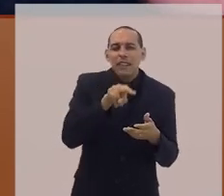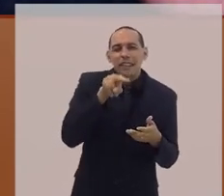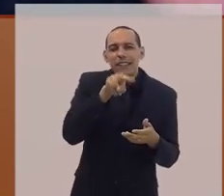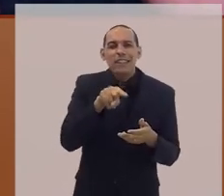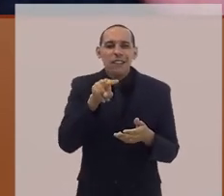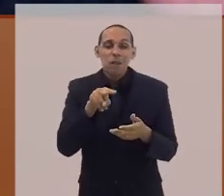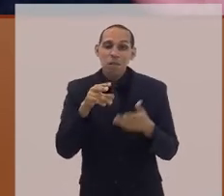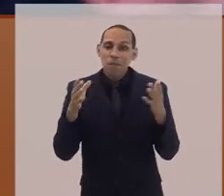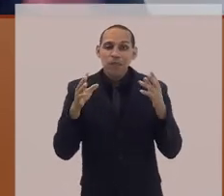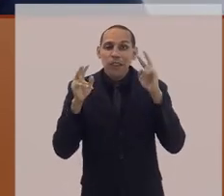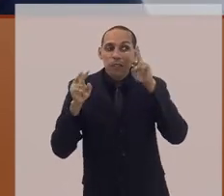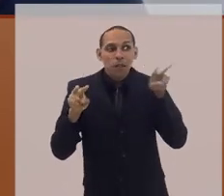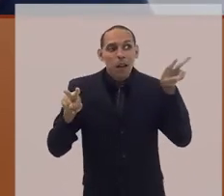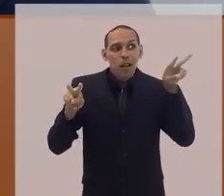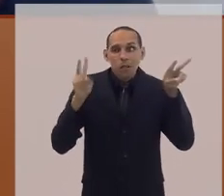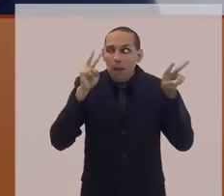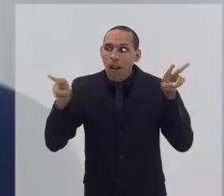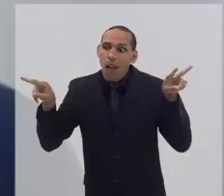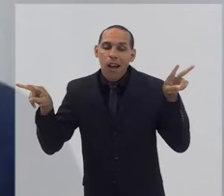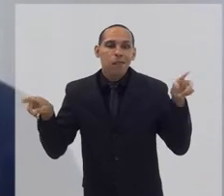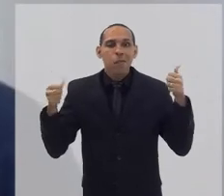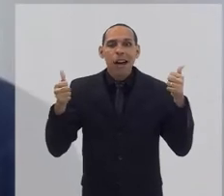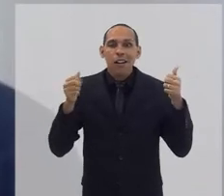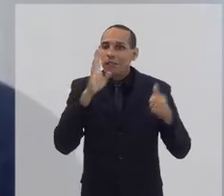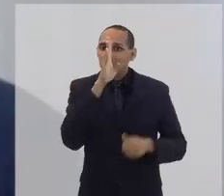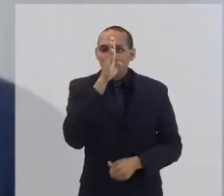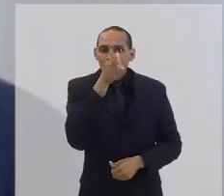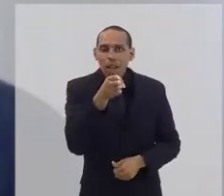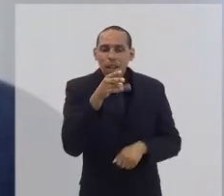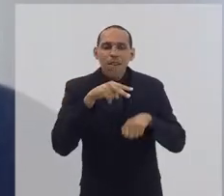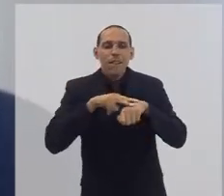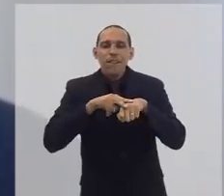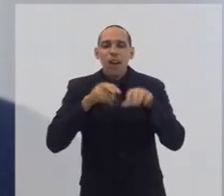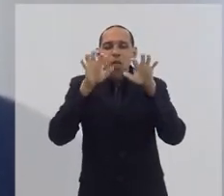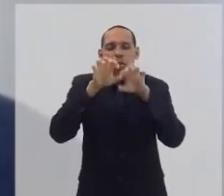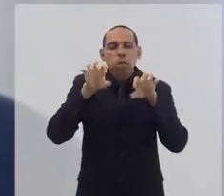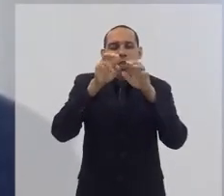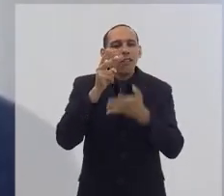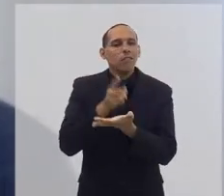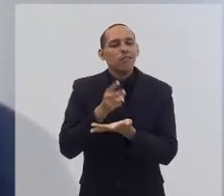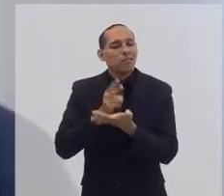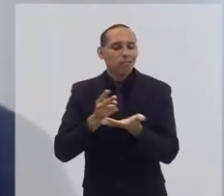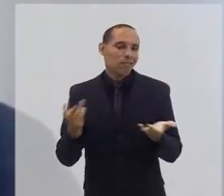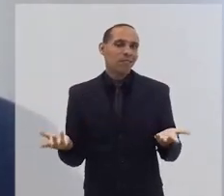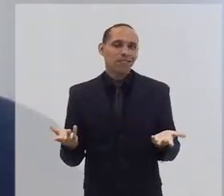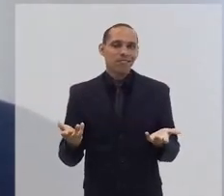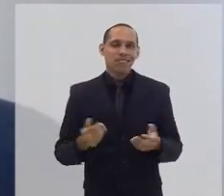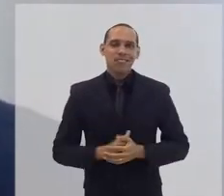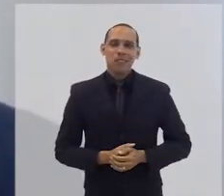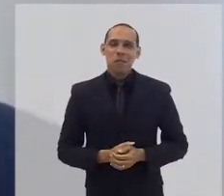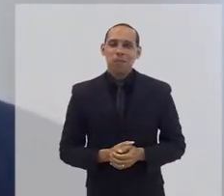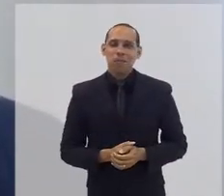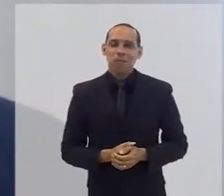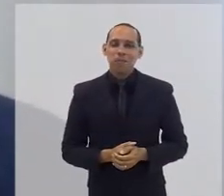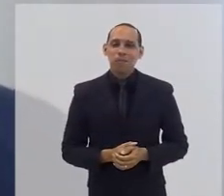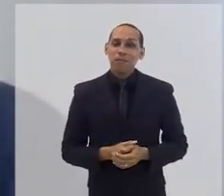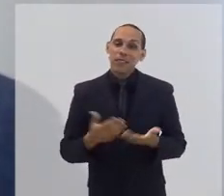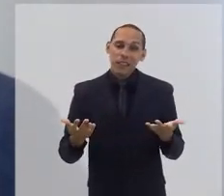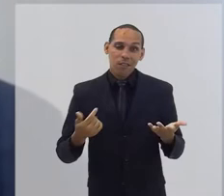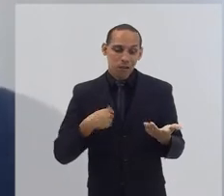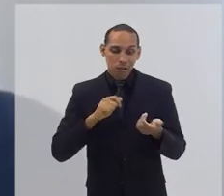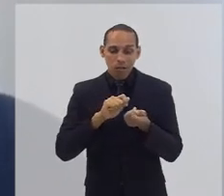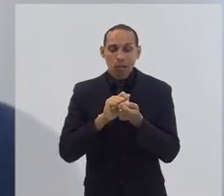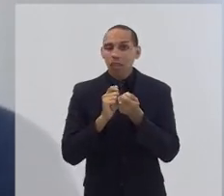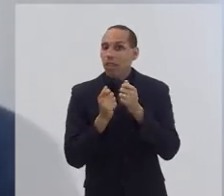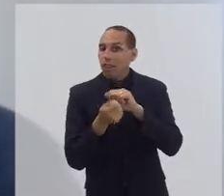visão central é muito comprometida. Isso gera adaptações no dia a dia. O meu material de